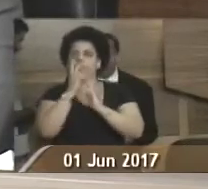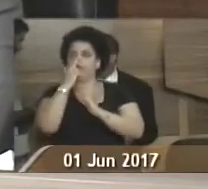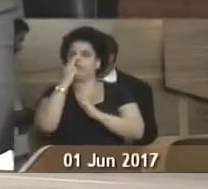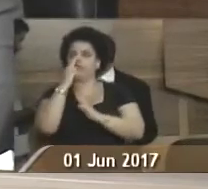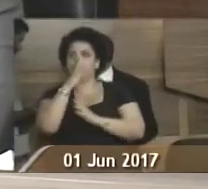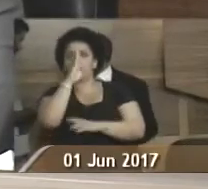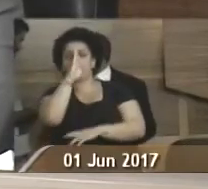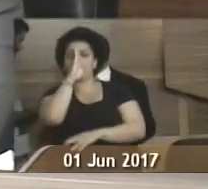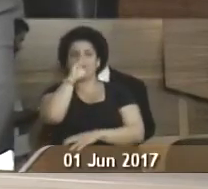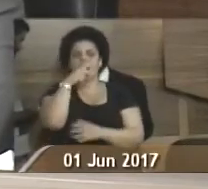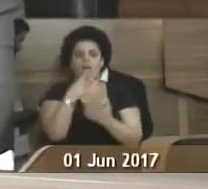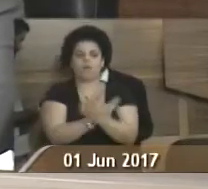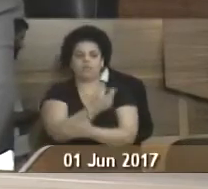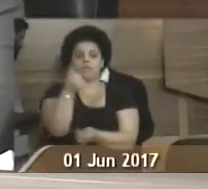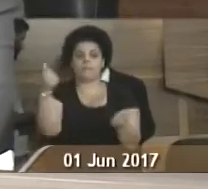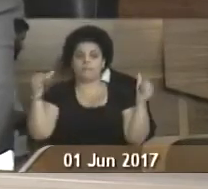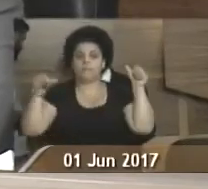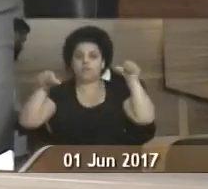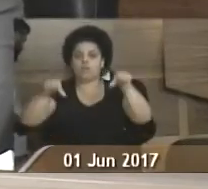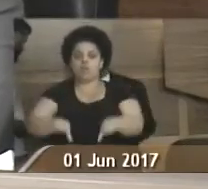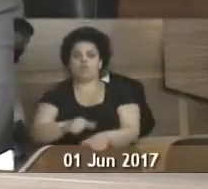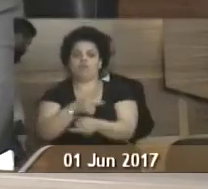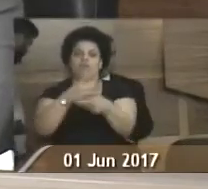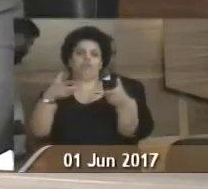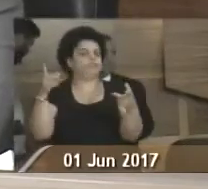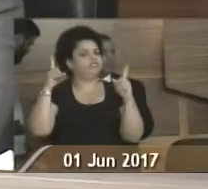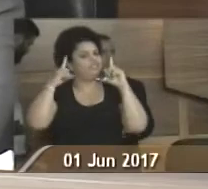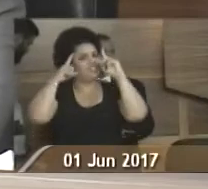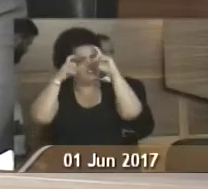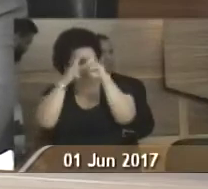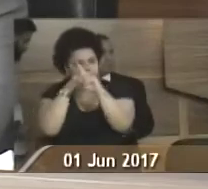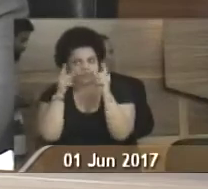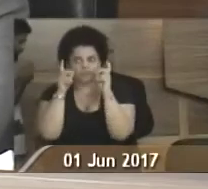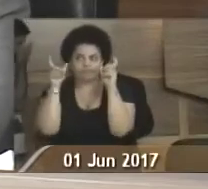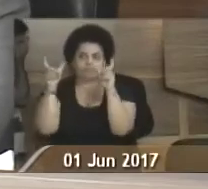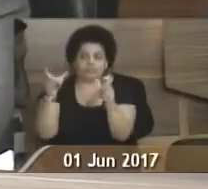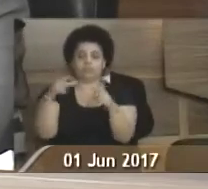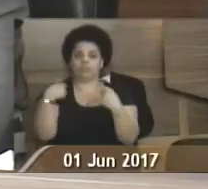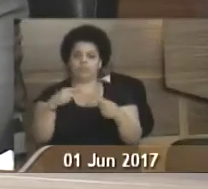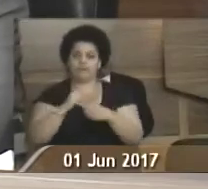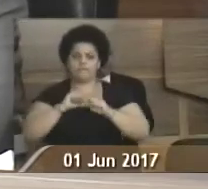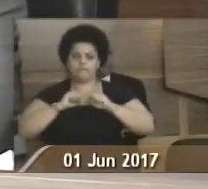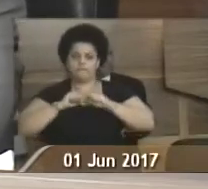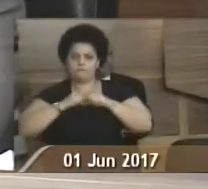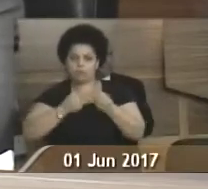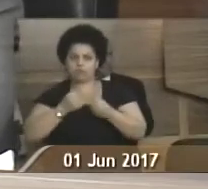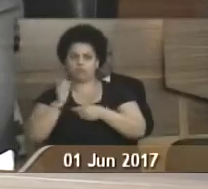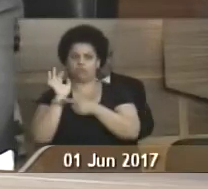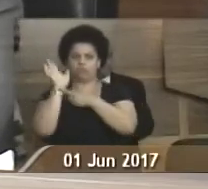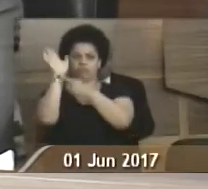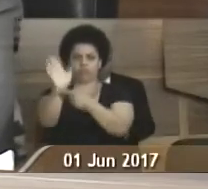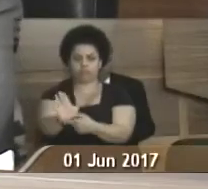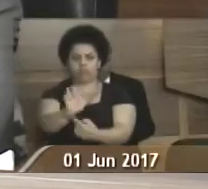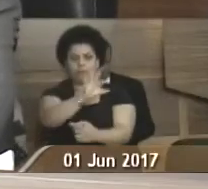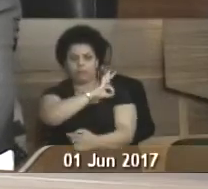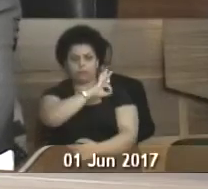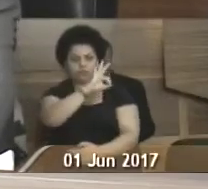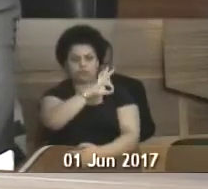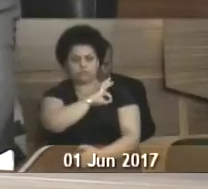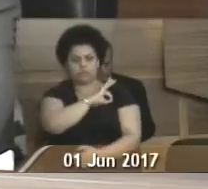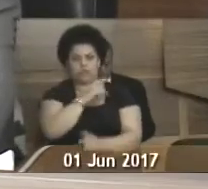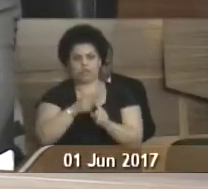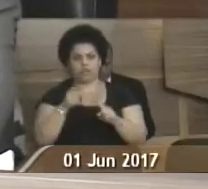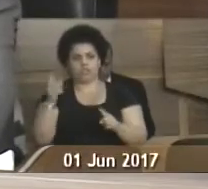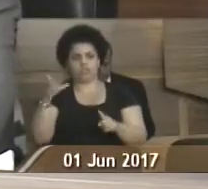é o que vem acontecendo as piores coisas. Está difícil de a gente assistir. Então, vamos dar força para os nossos policiais federais para que eles